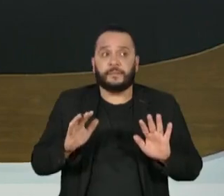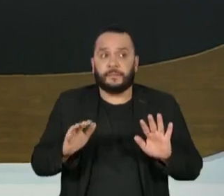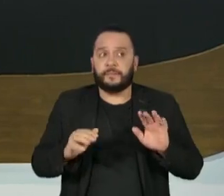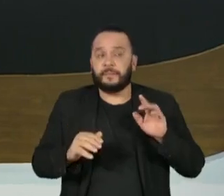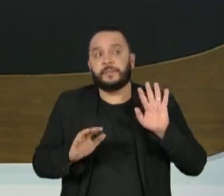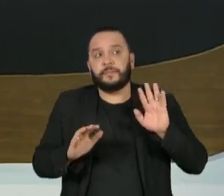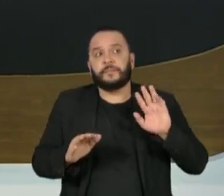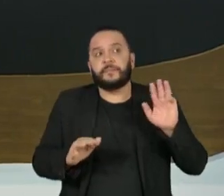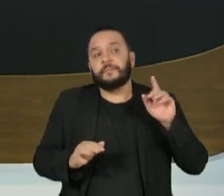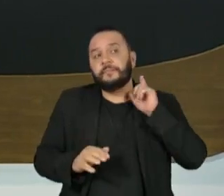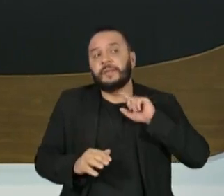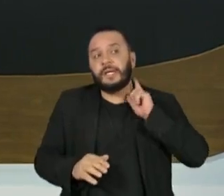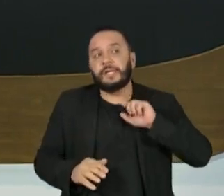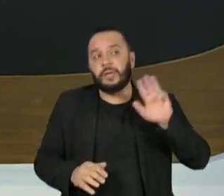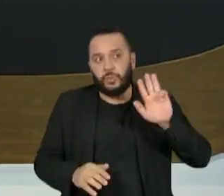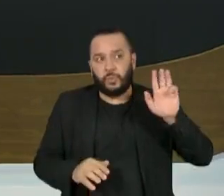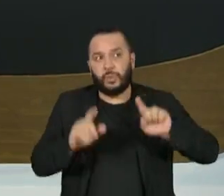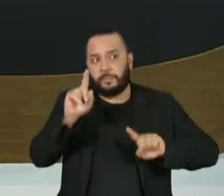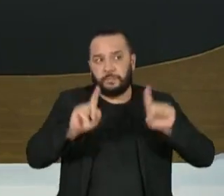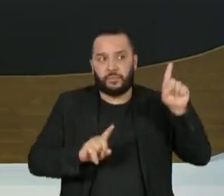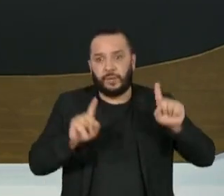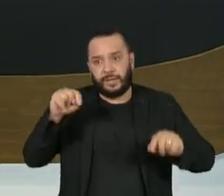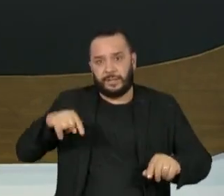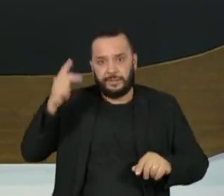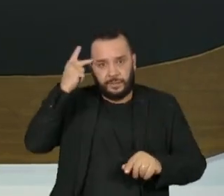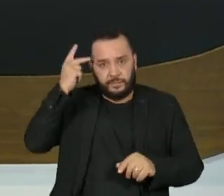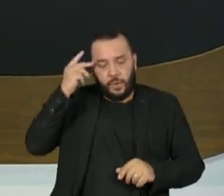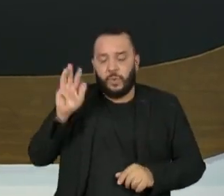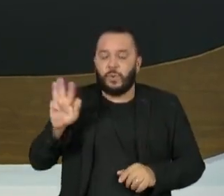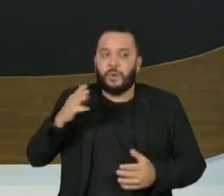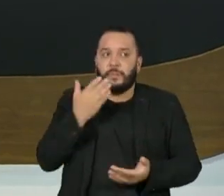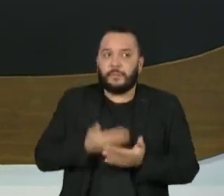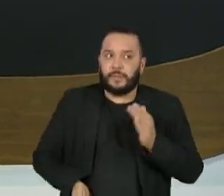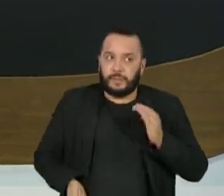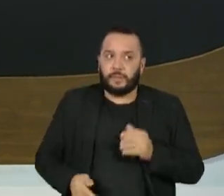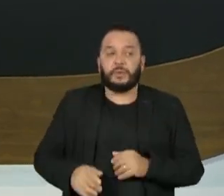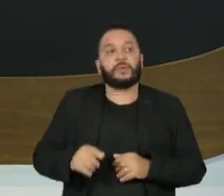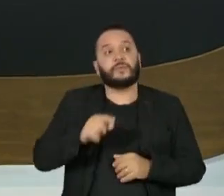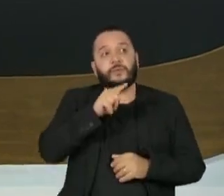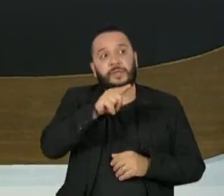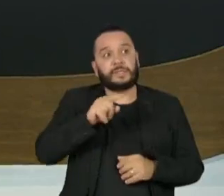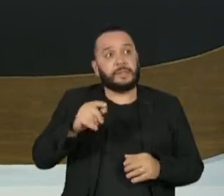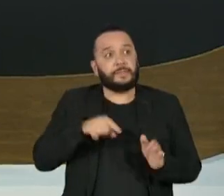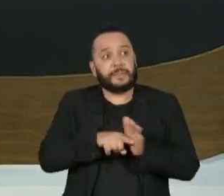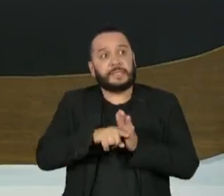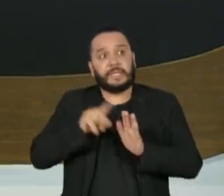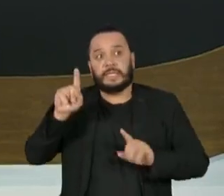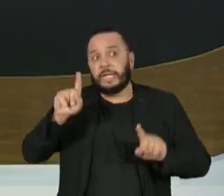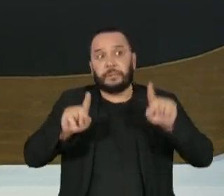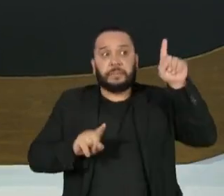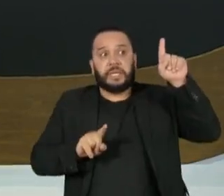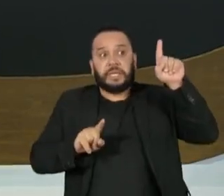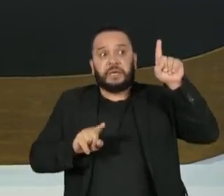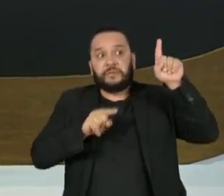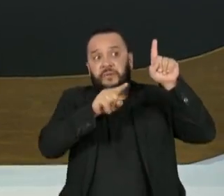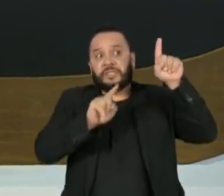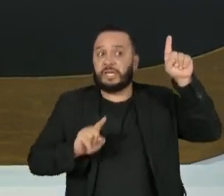mas aqui ele já perdeu. E o senhor que estava na frente terminou atrás no primeiro turno.